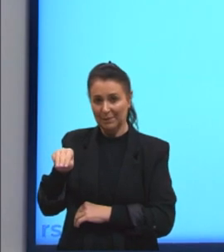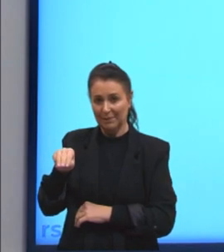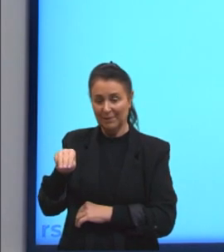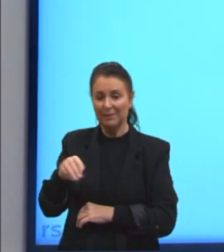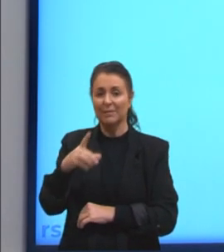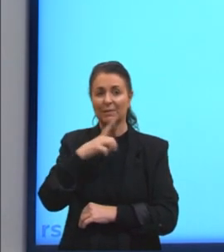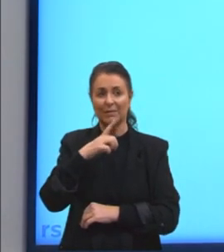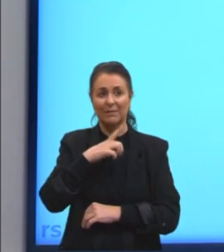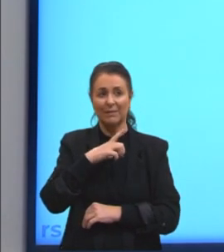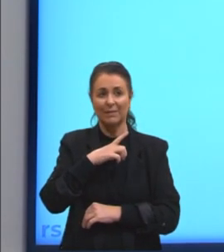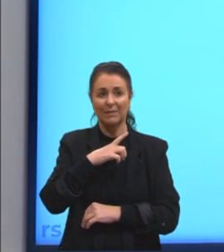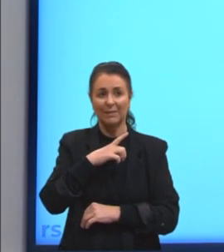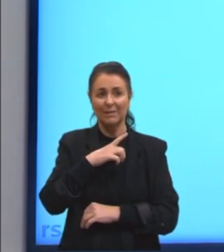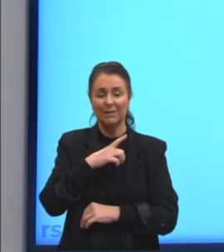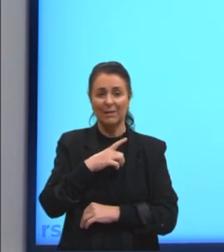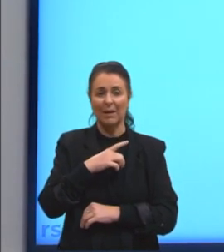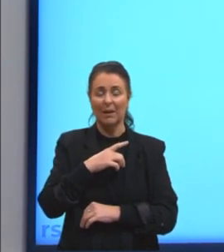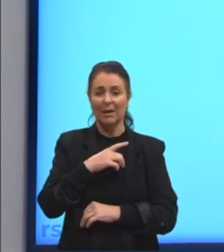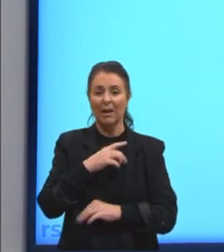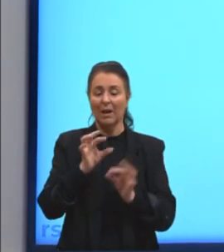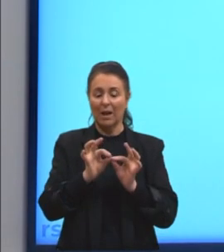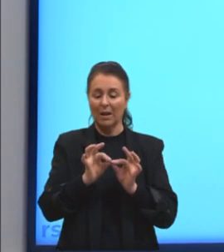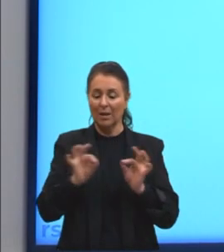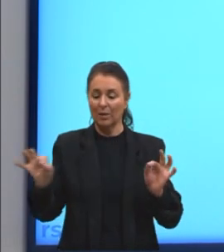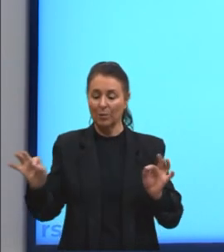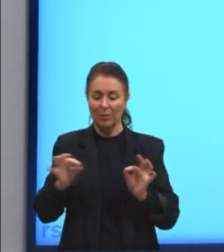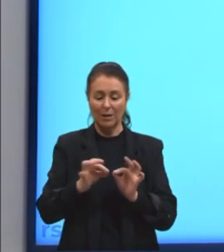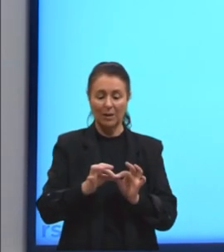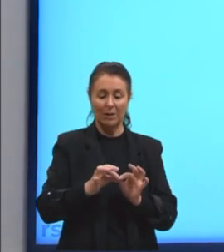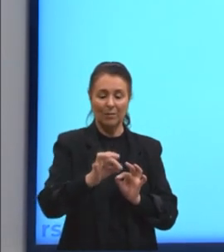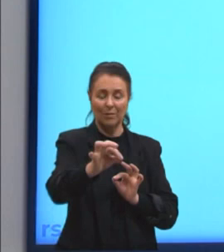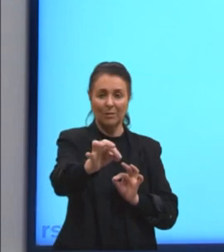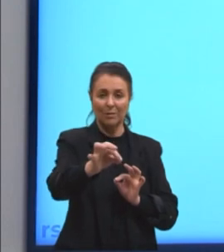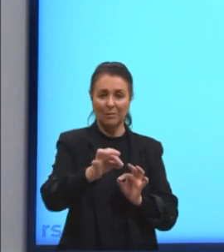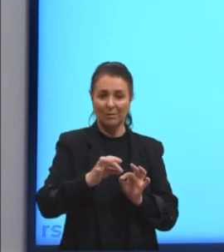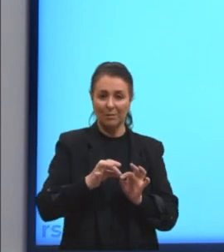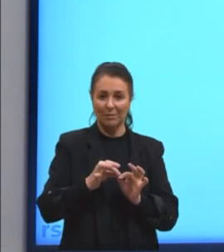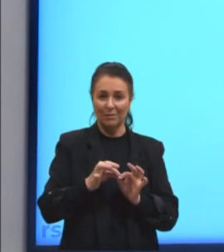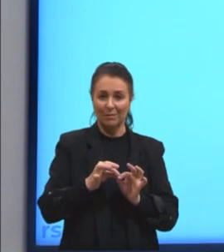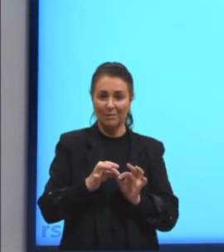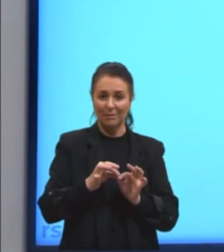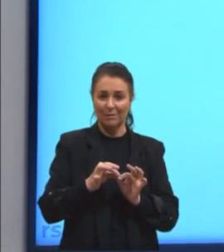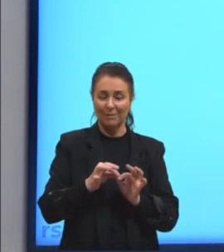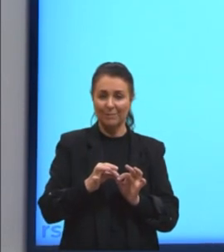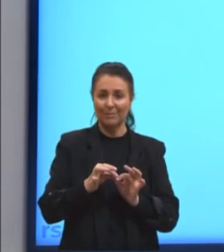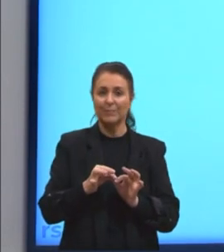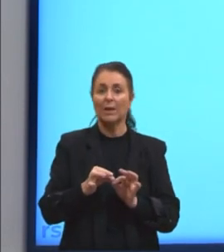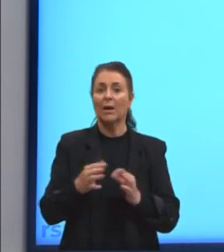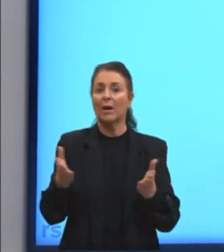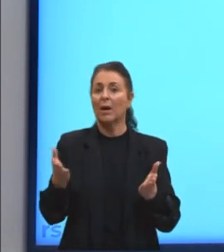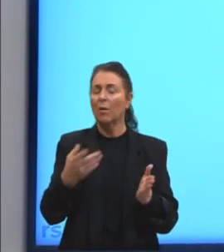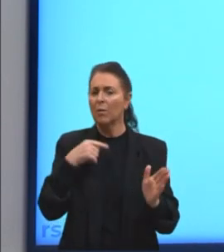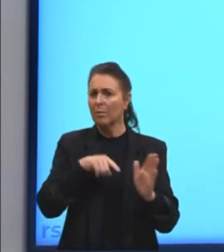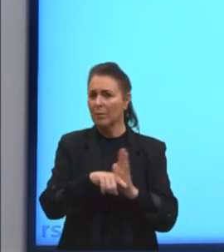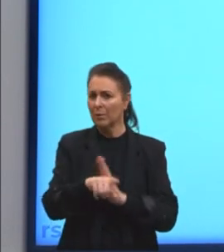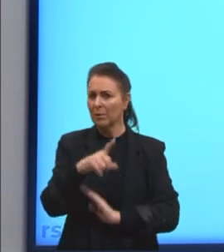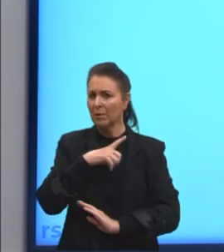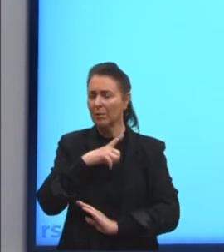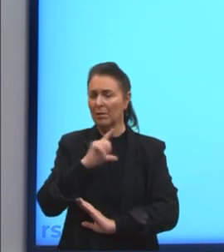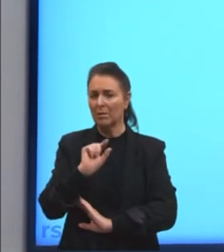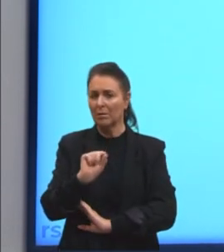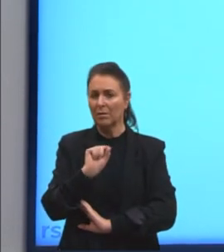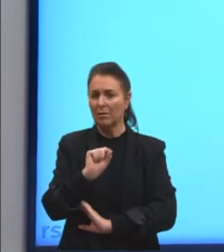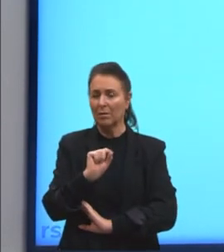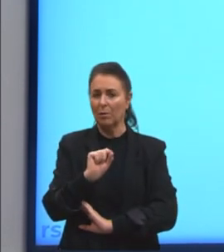Temos, então, largura e comprimento. Aí, a questão falava o seguinte, né?